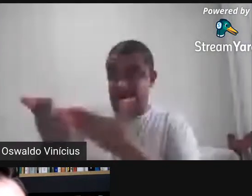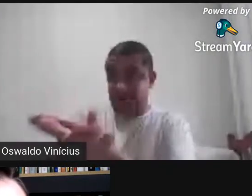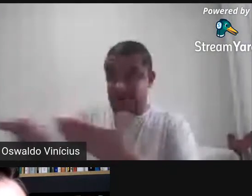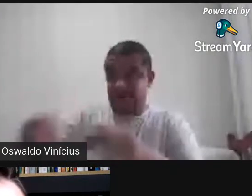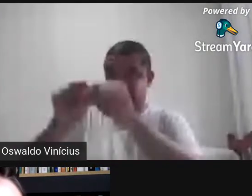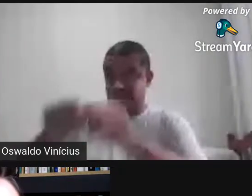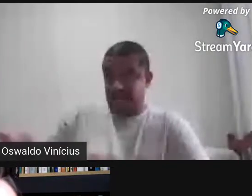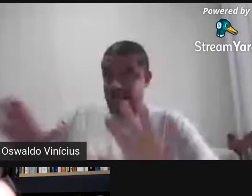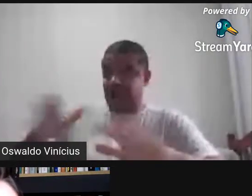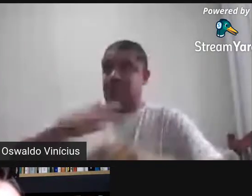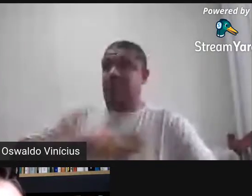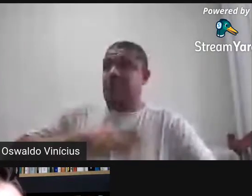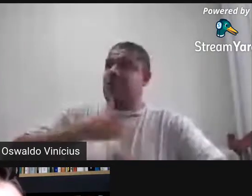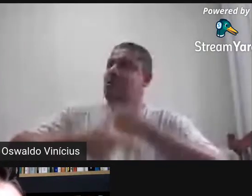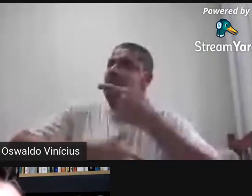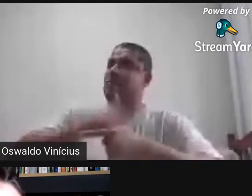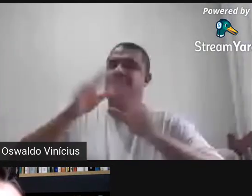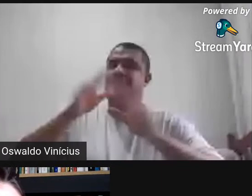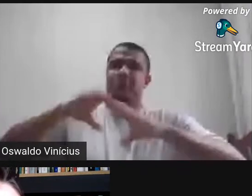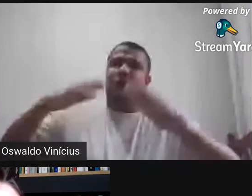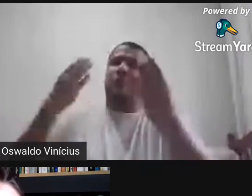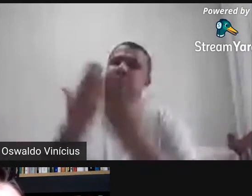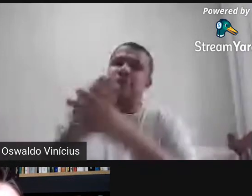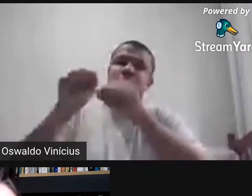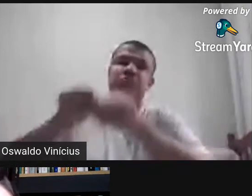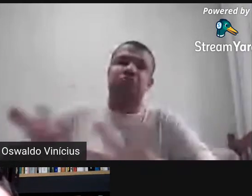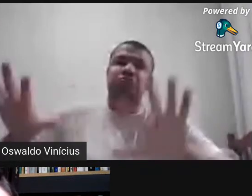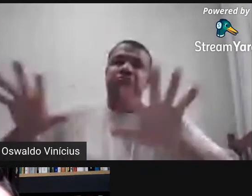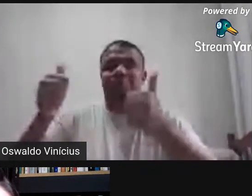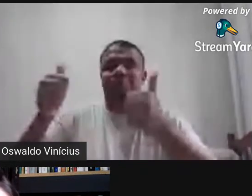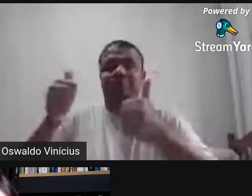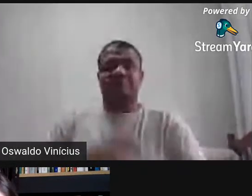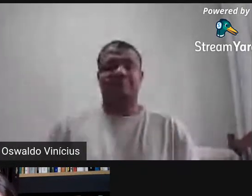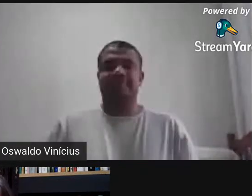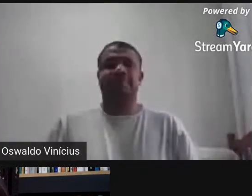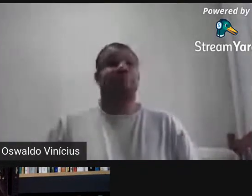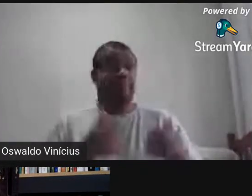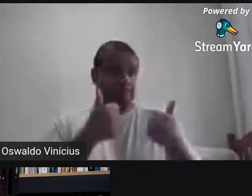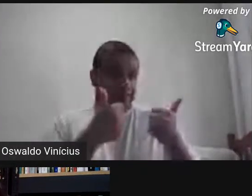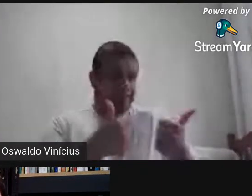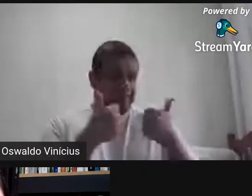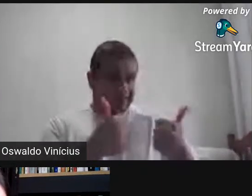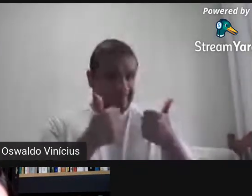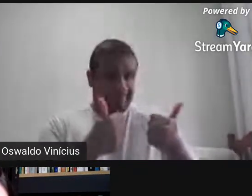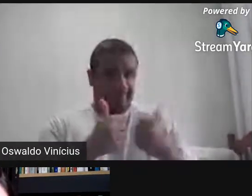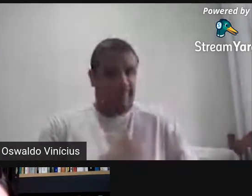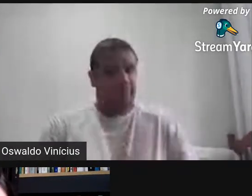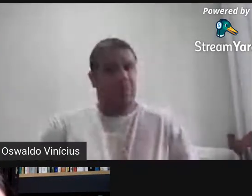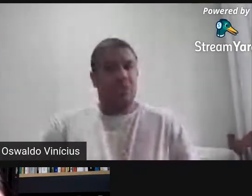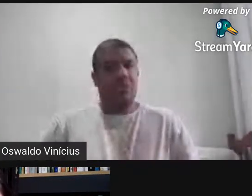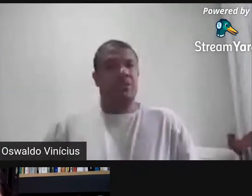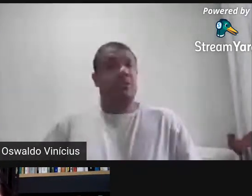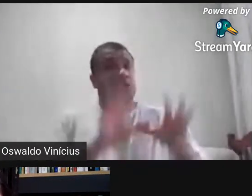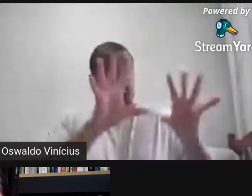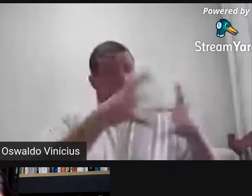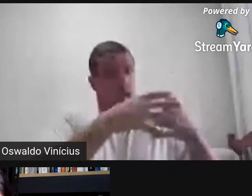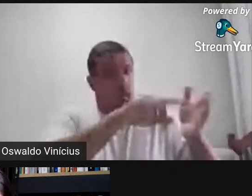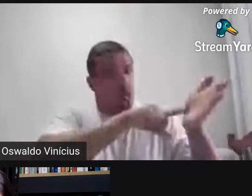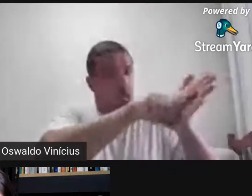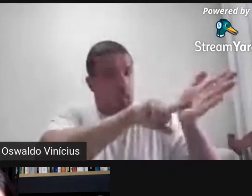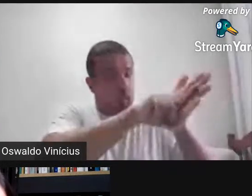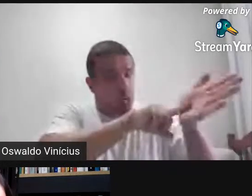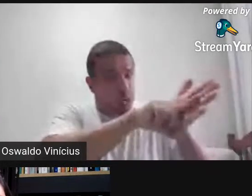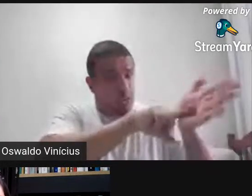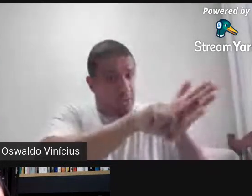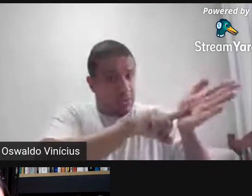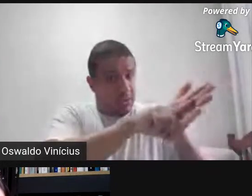do nosso último colóquio. Aham, exatamente, né? E assim, então, o grupo de pesquisa intermídia,